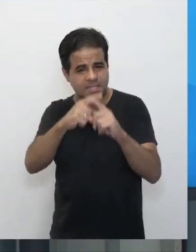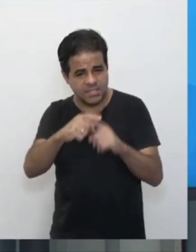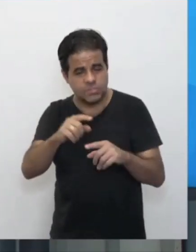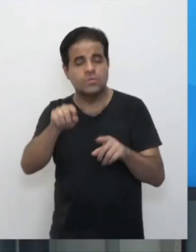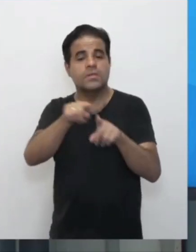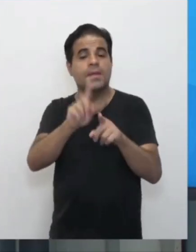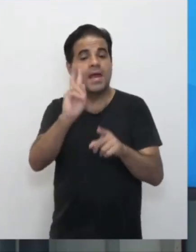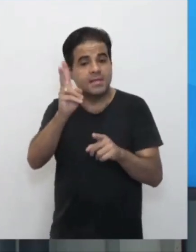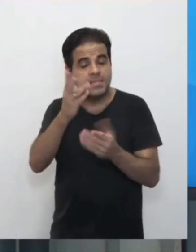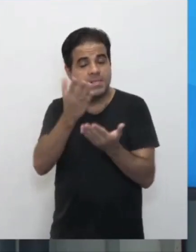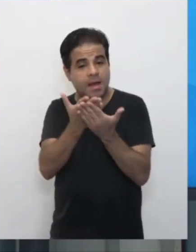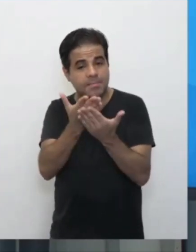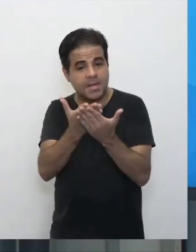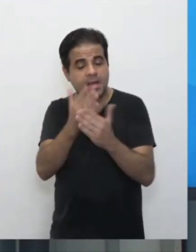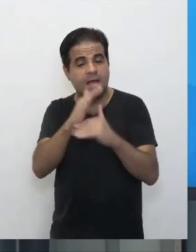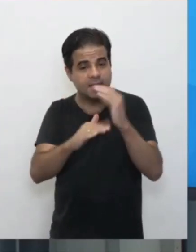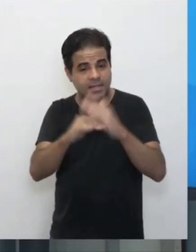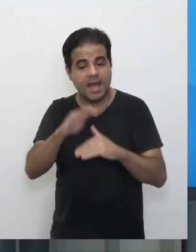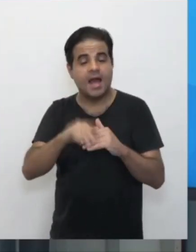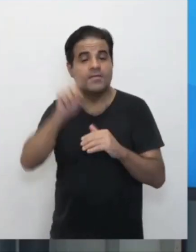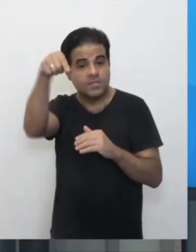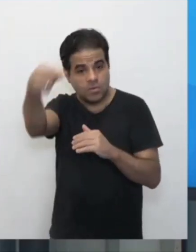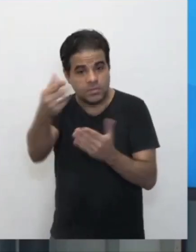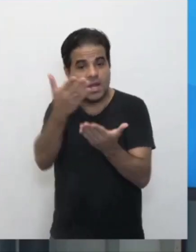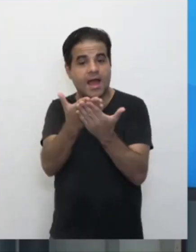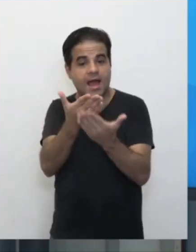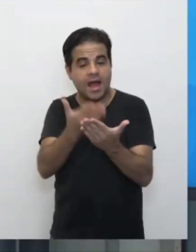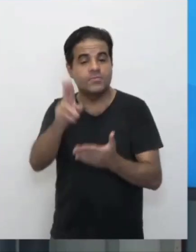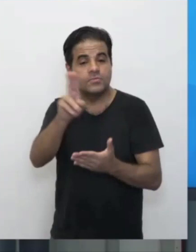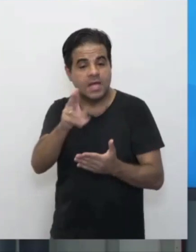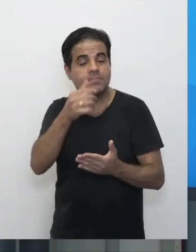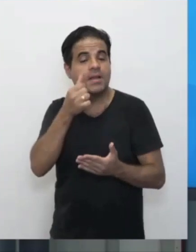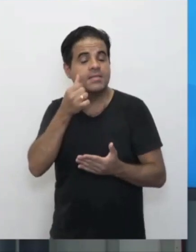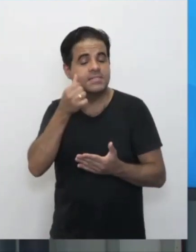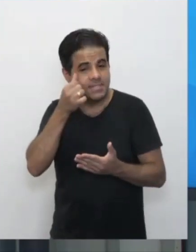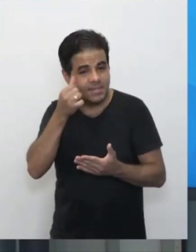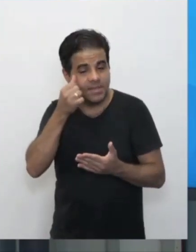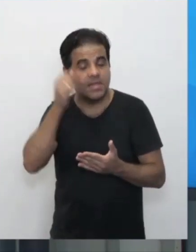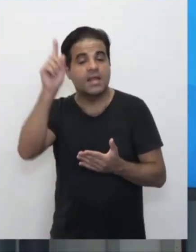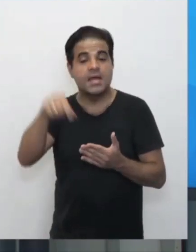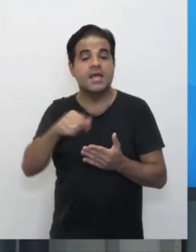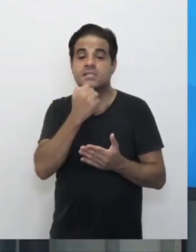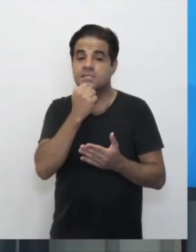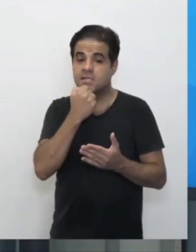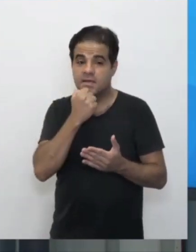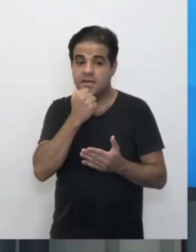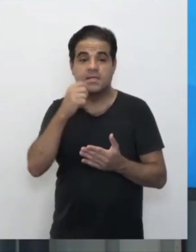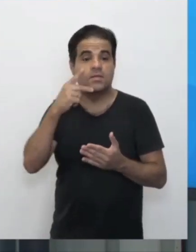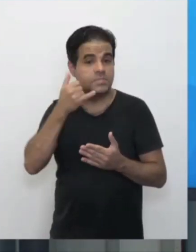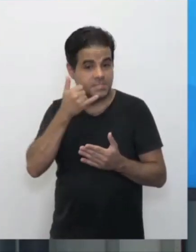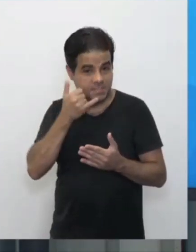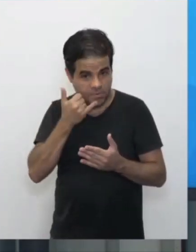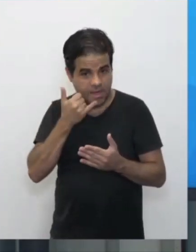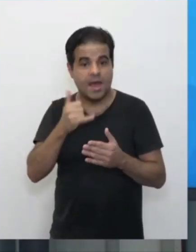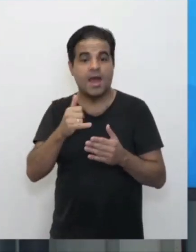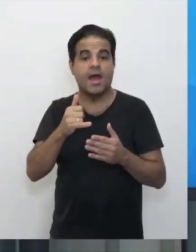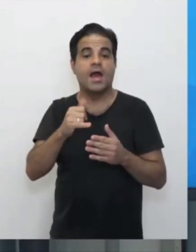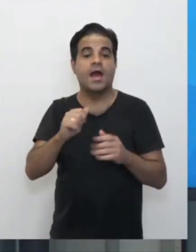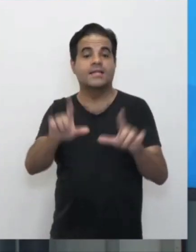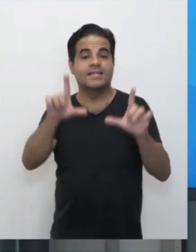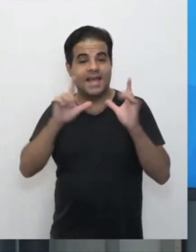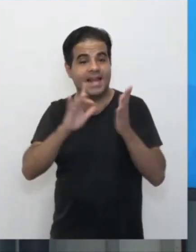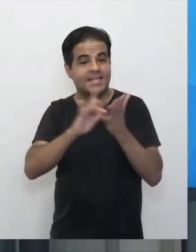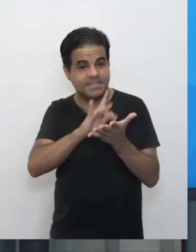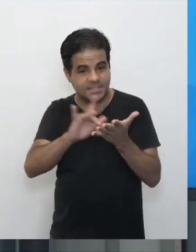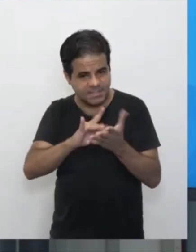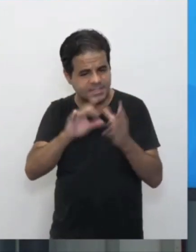essa mesma habilidade vai servir também para a nossa aula de sexta-feira, que vai ser Ciência do Celular, Tela Sensível ao